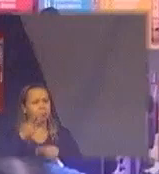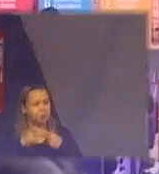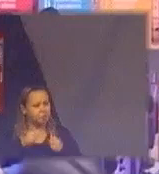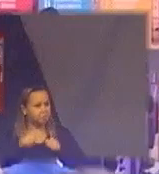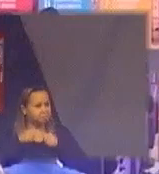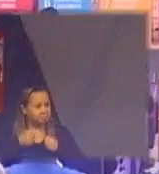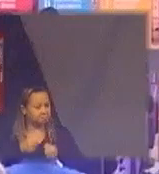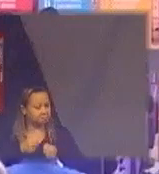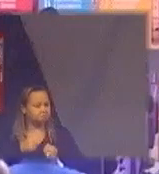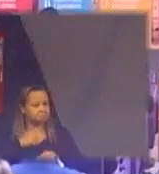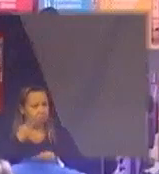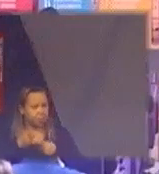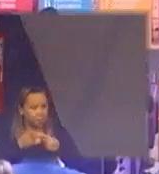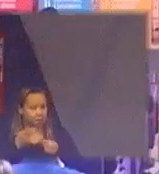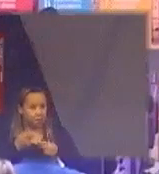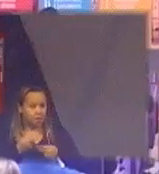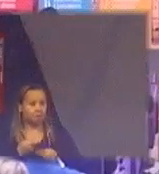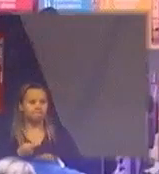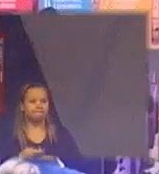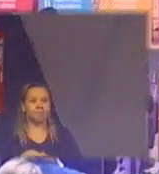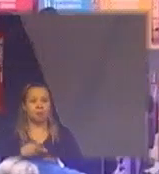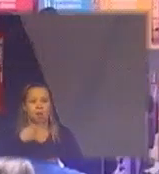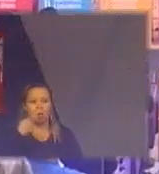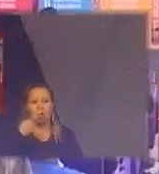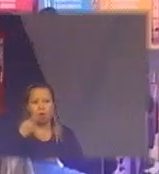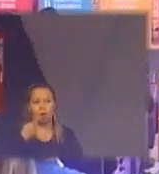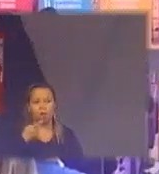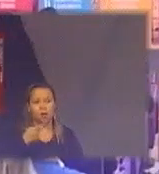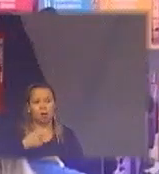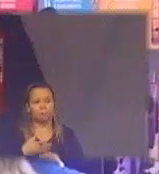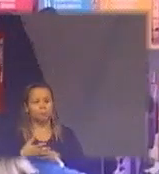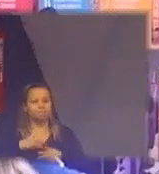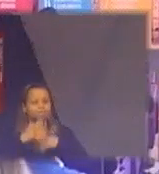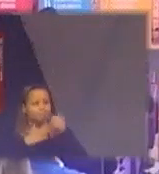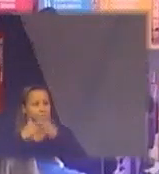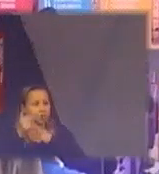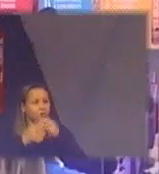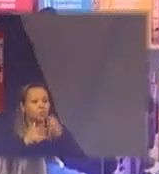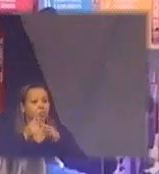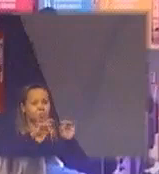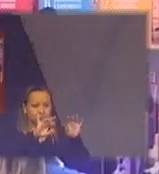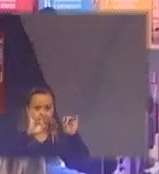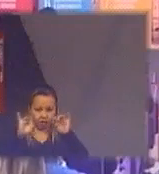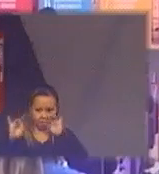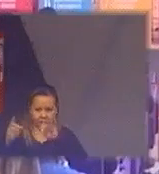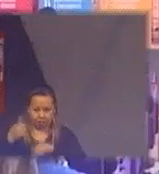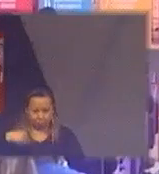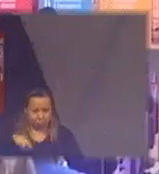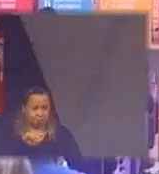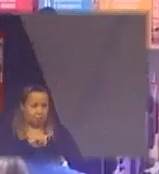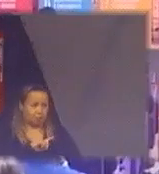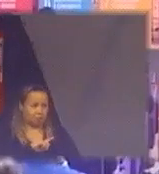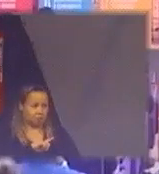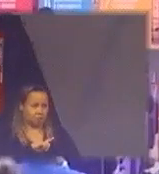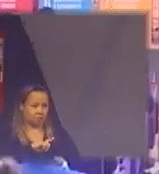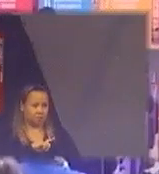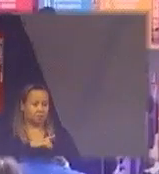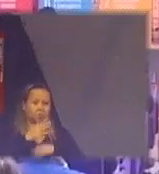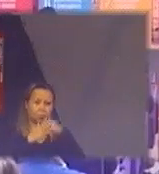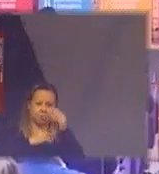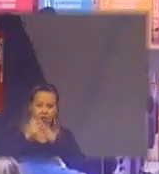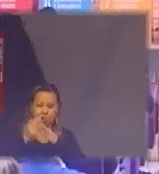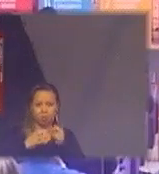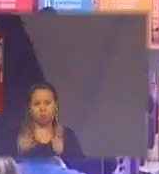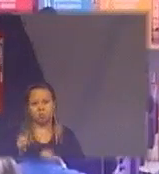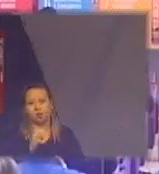vocês dois aqui é o protagonismo de cada um de nós e de cada um de vocês vocês são gestores a maioria são gestores públicos que estão aqui mas tem também no público gente